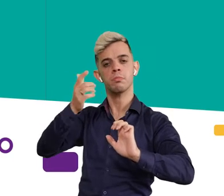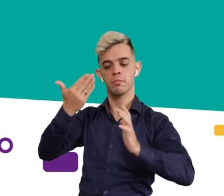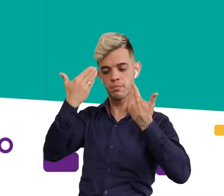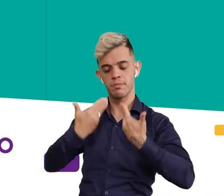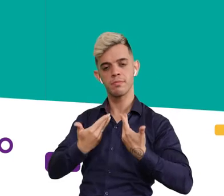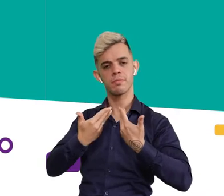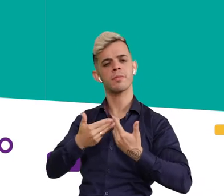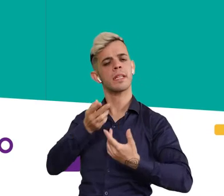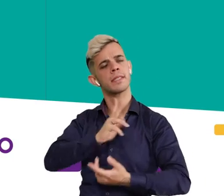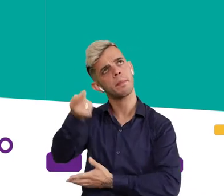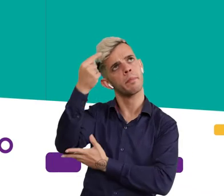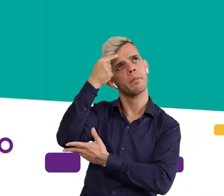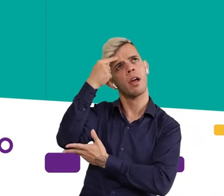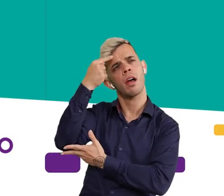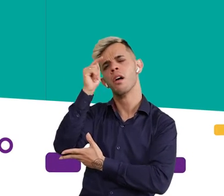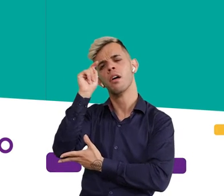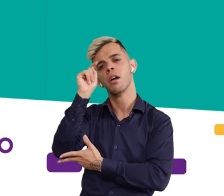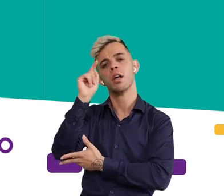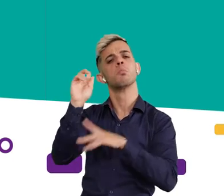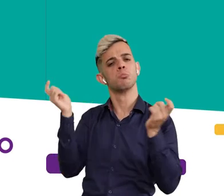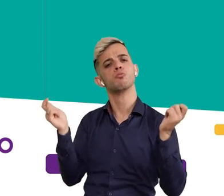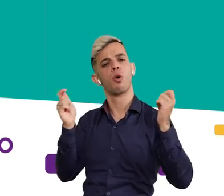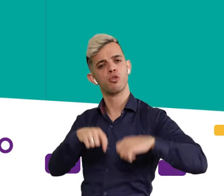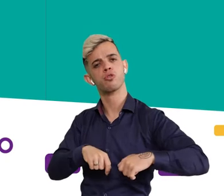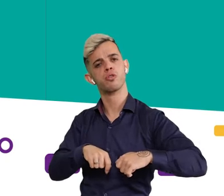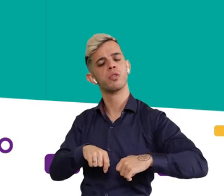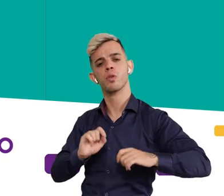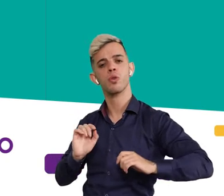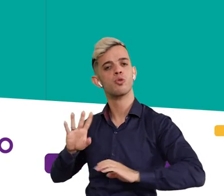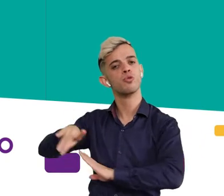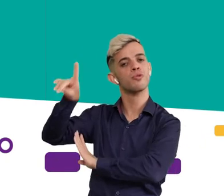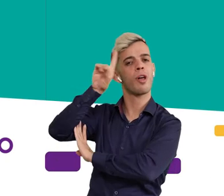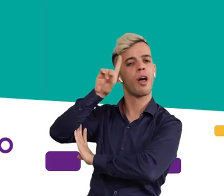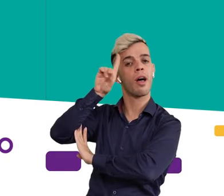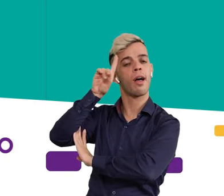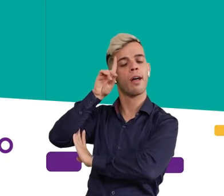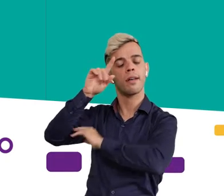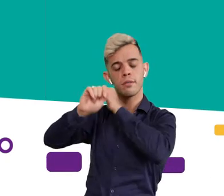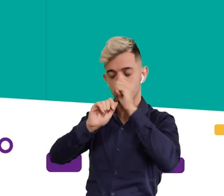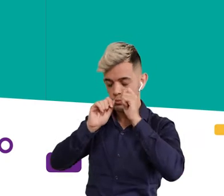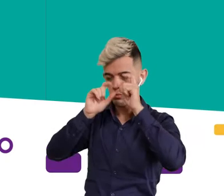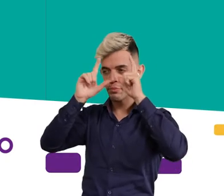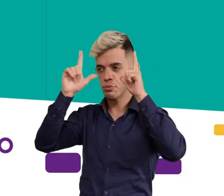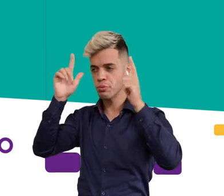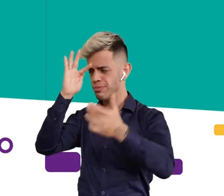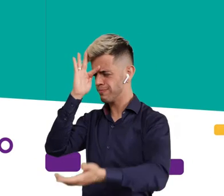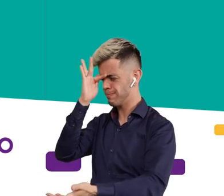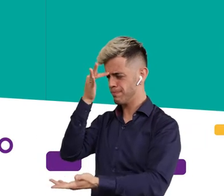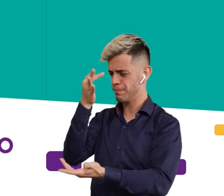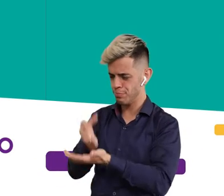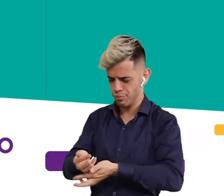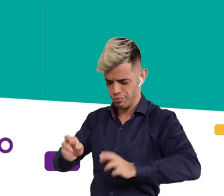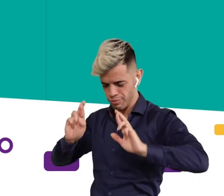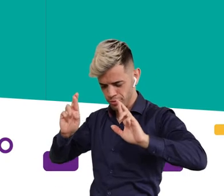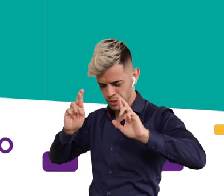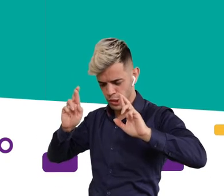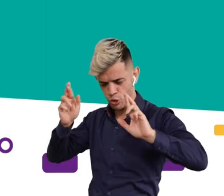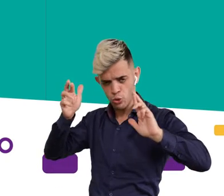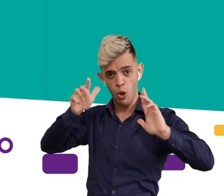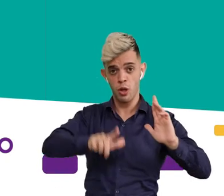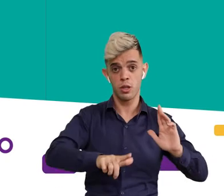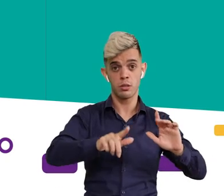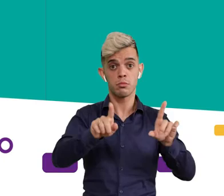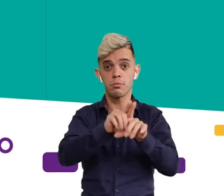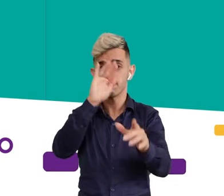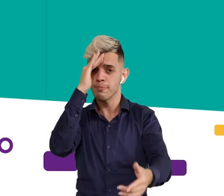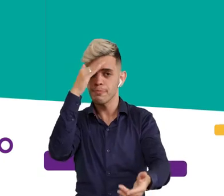Ser uma mulher empreendedora para mim é ter sempre em mente que é possível todos os dias acordar com